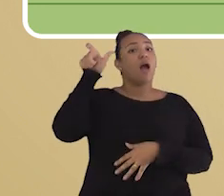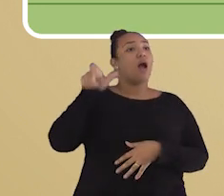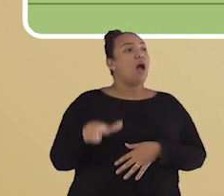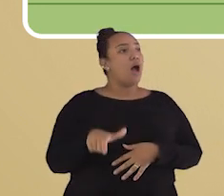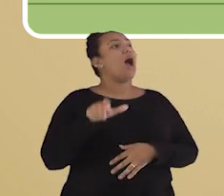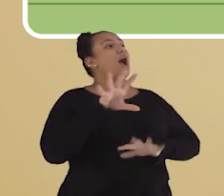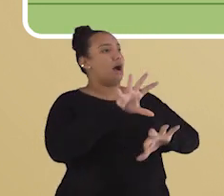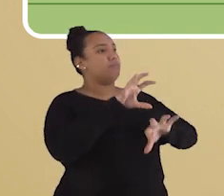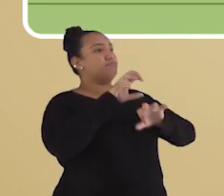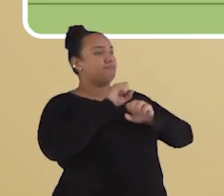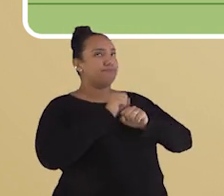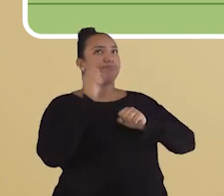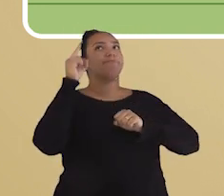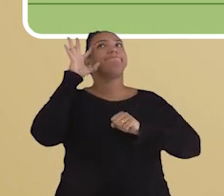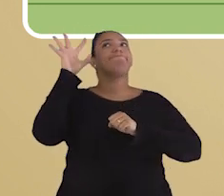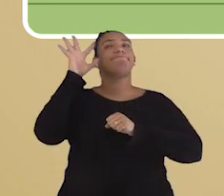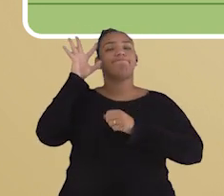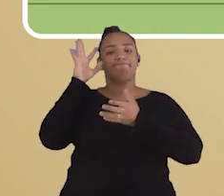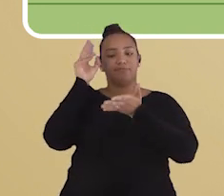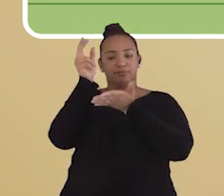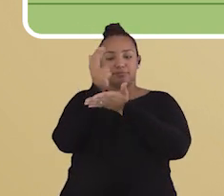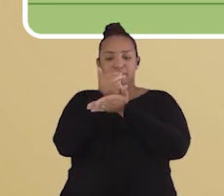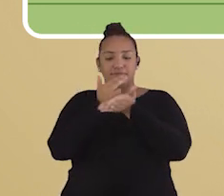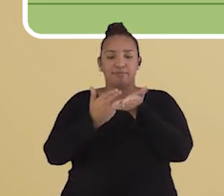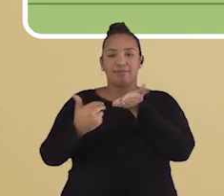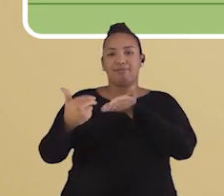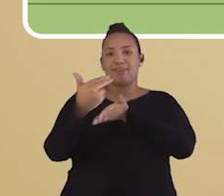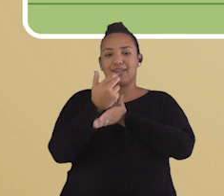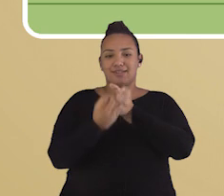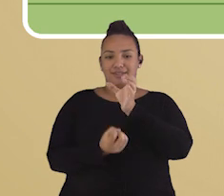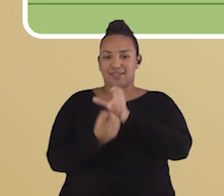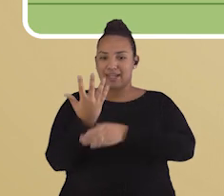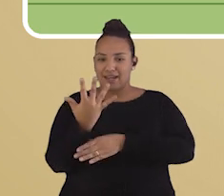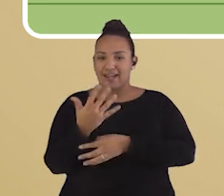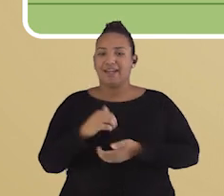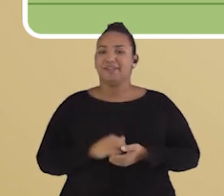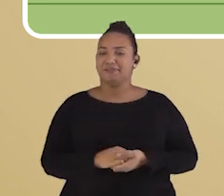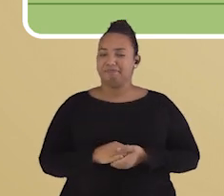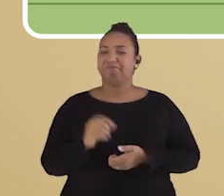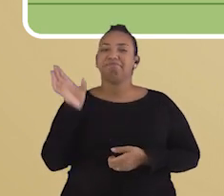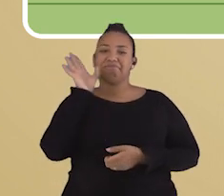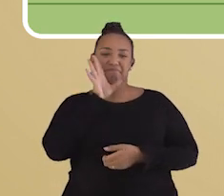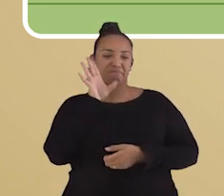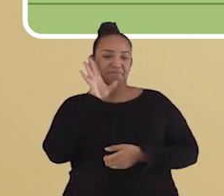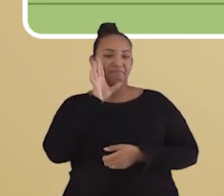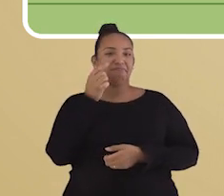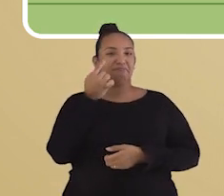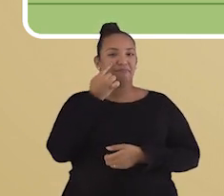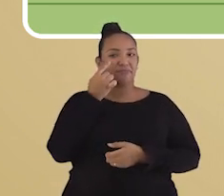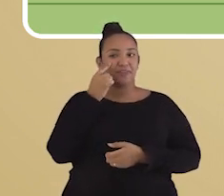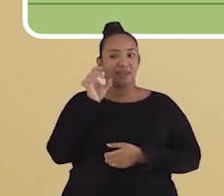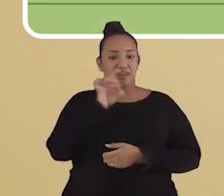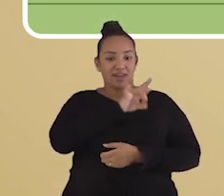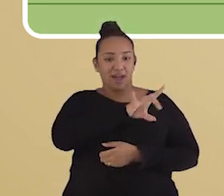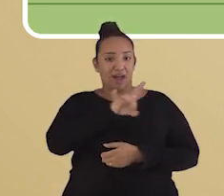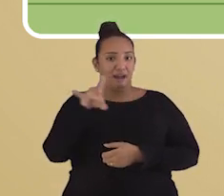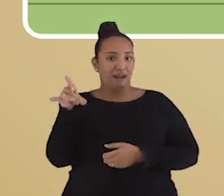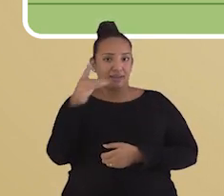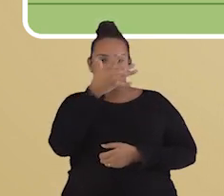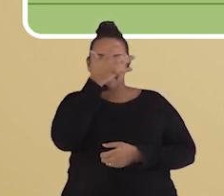imagina ser a paisagem pelo que você disse. Vai ser bem divertido de ver as diferentes